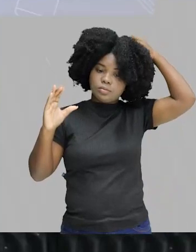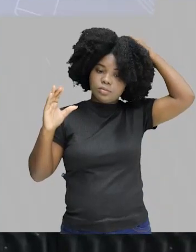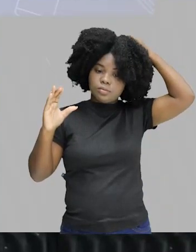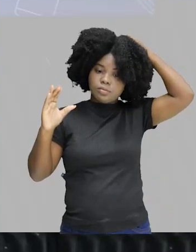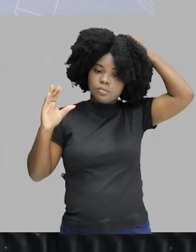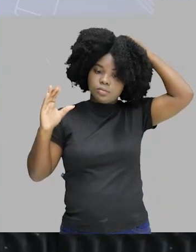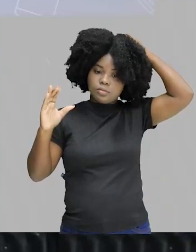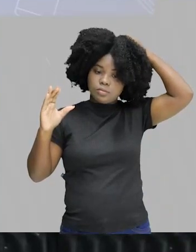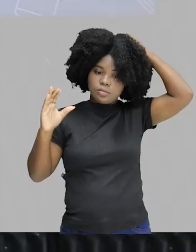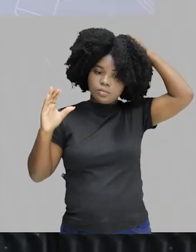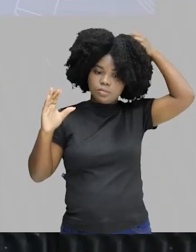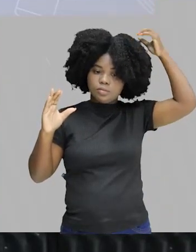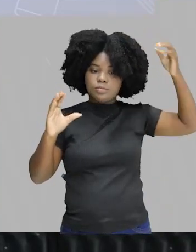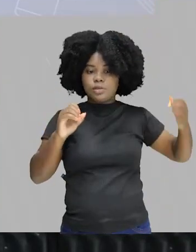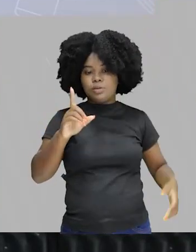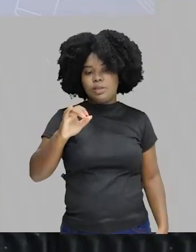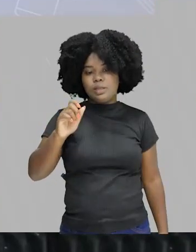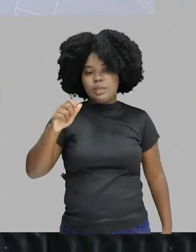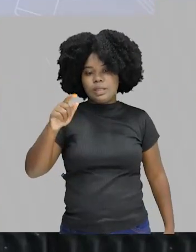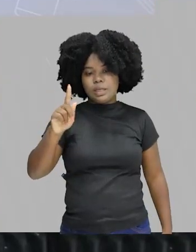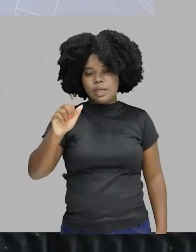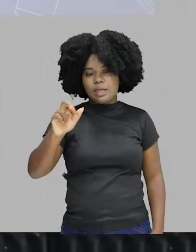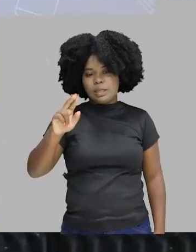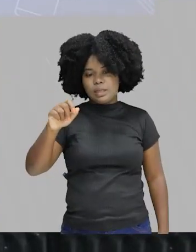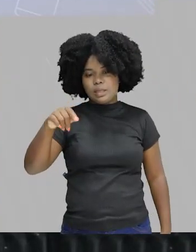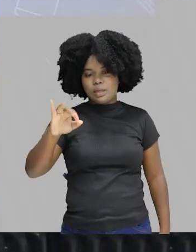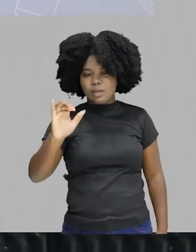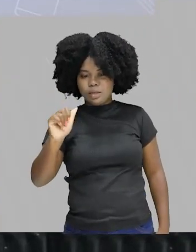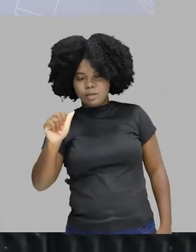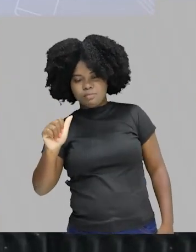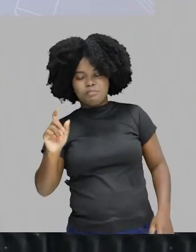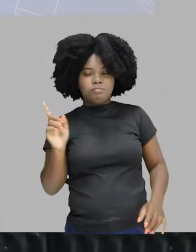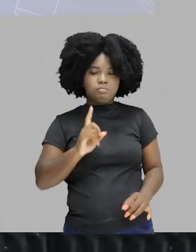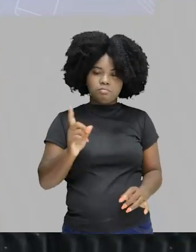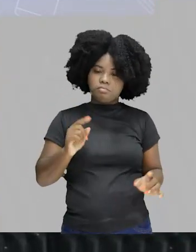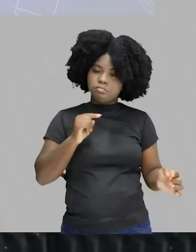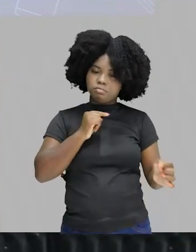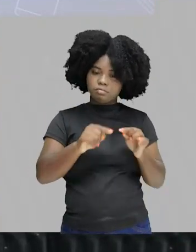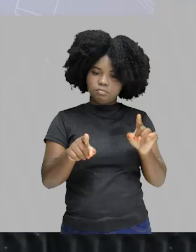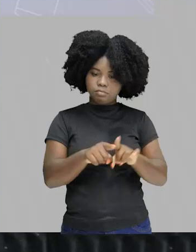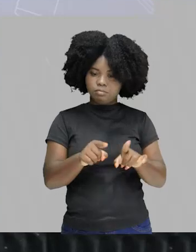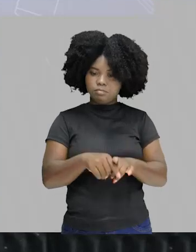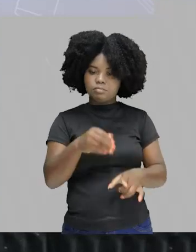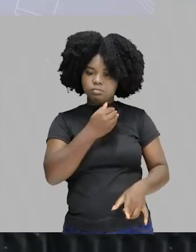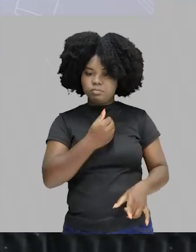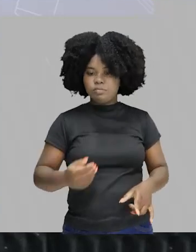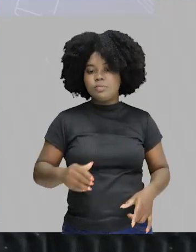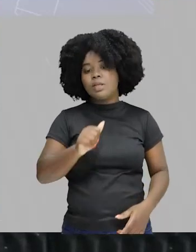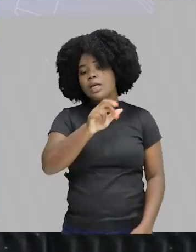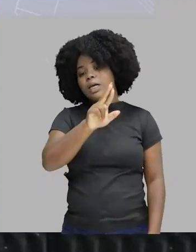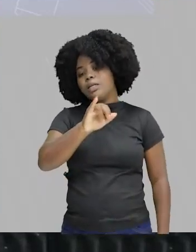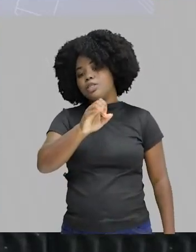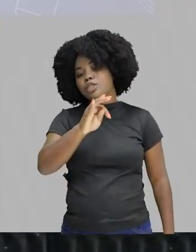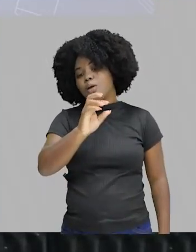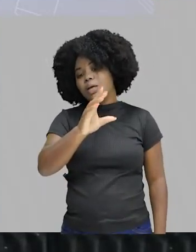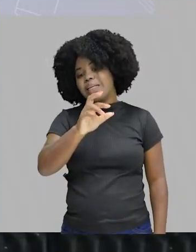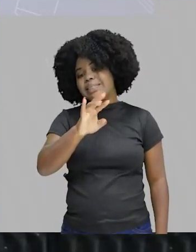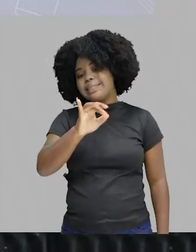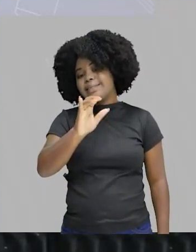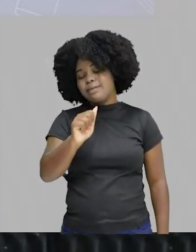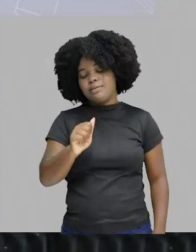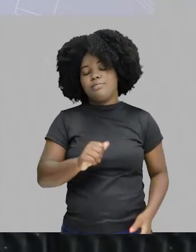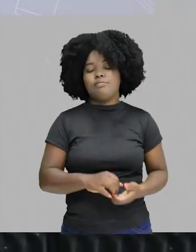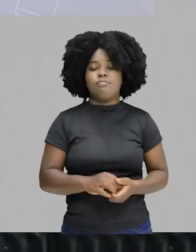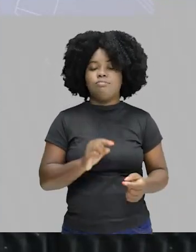para o exercício do governo? Não, oligarquia é uma forma degenerada de governo que vem ali da aristocracia. Não é